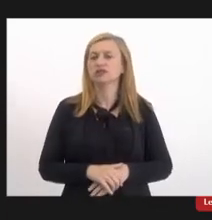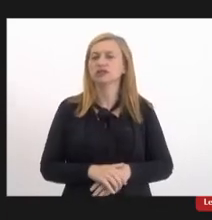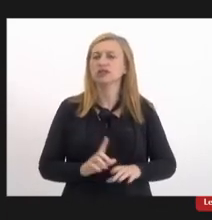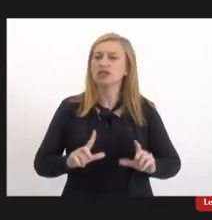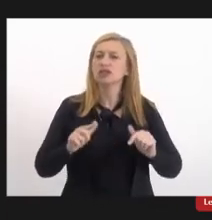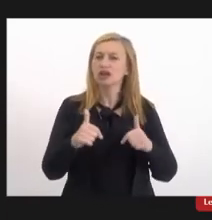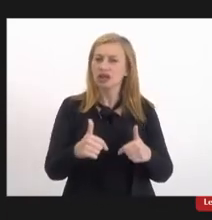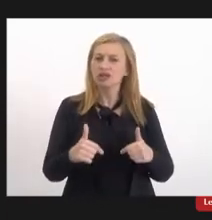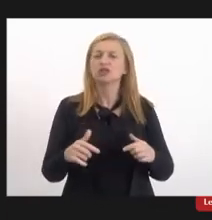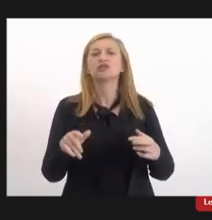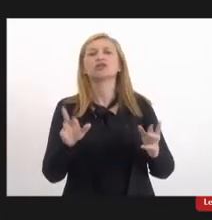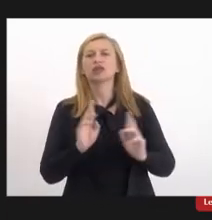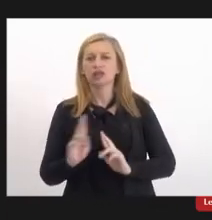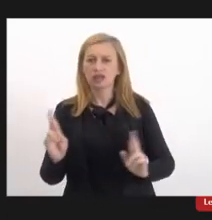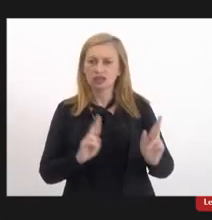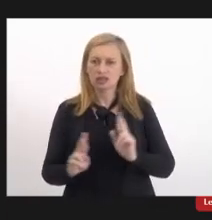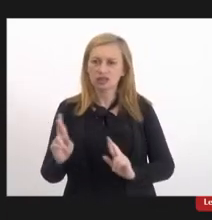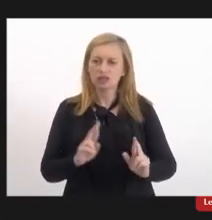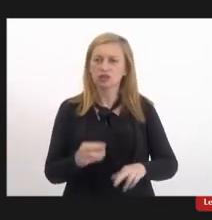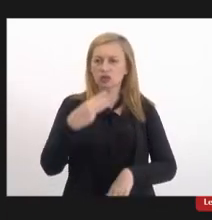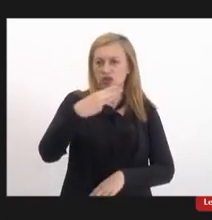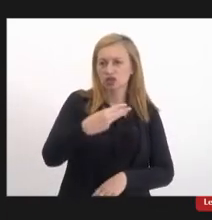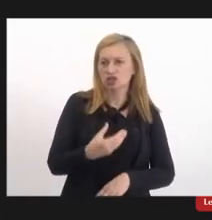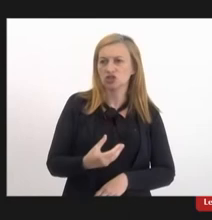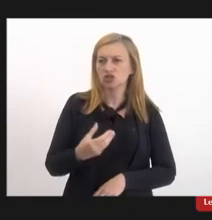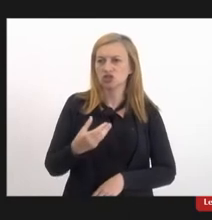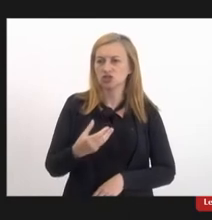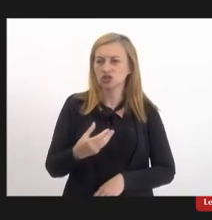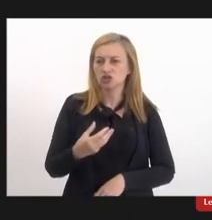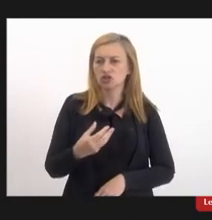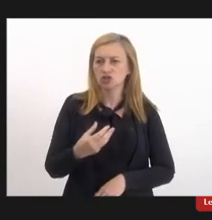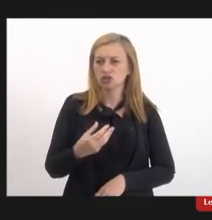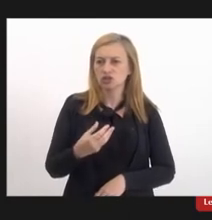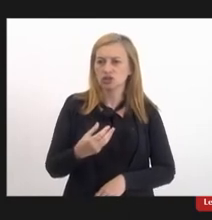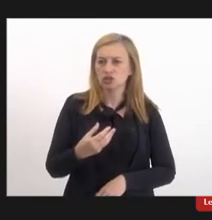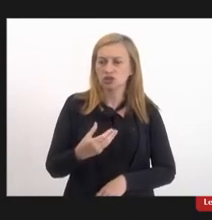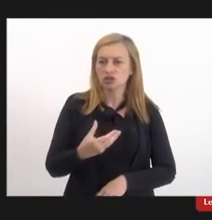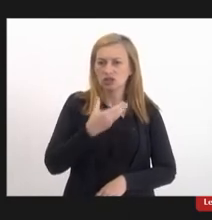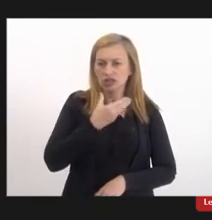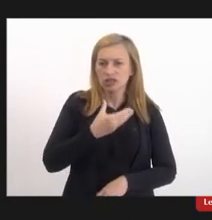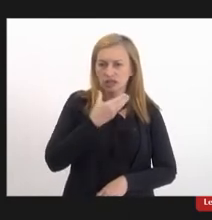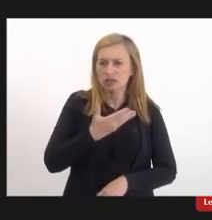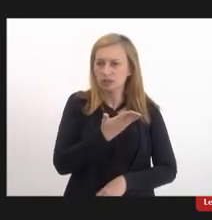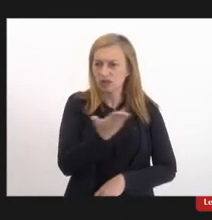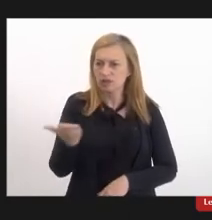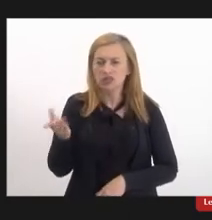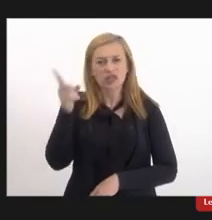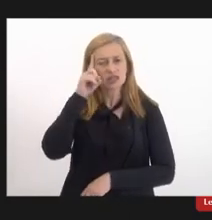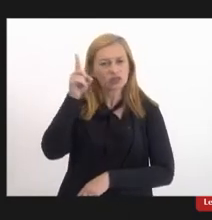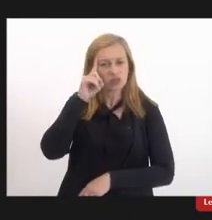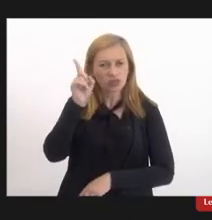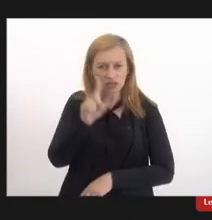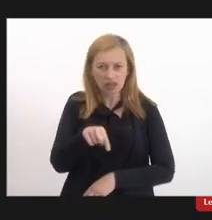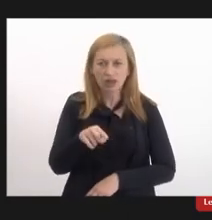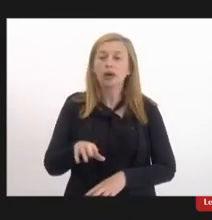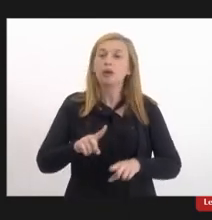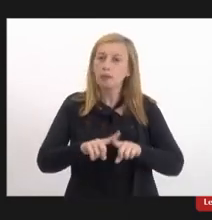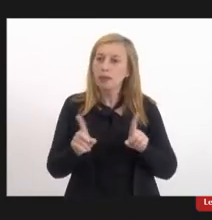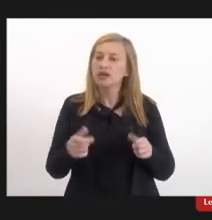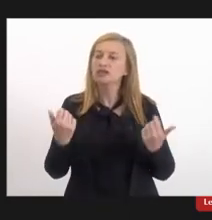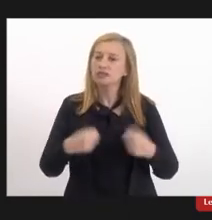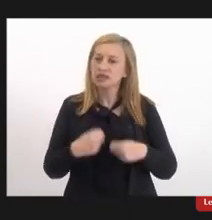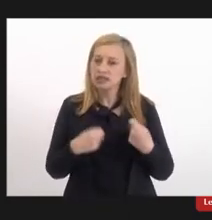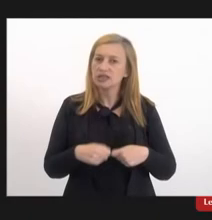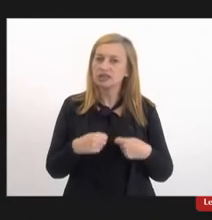relação ao 3 de outubro, que para todas vocês é todo dia, né, mas que precisa